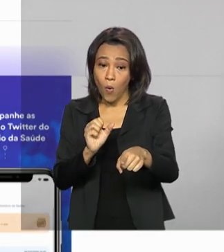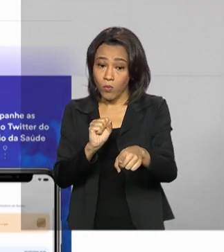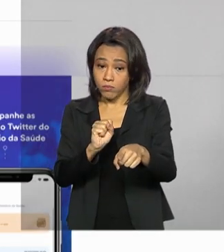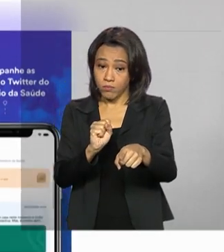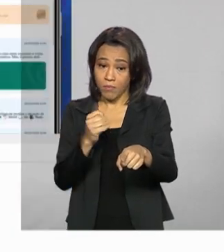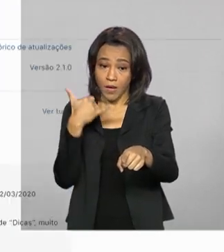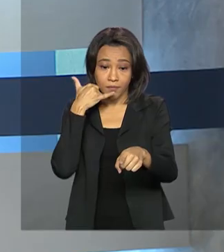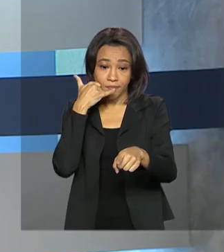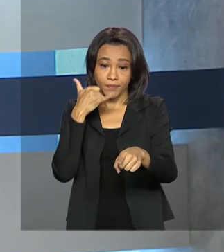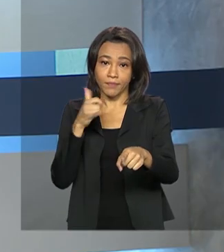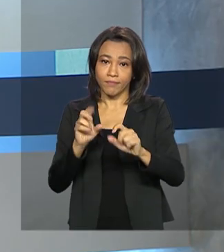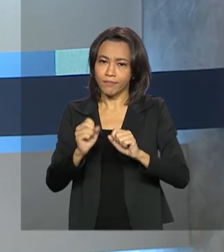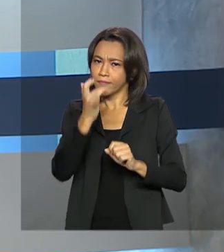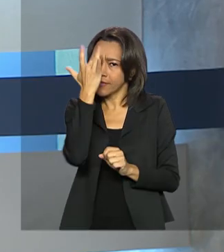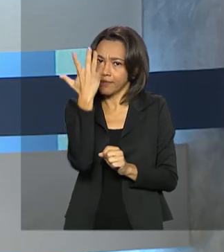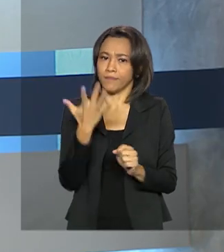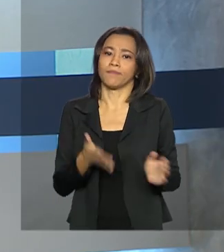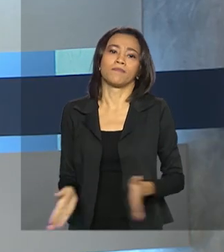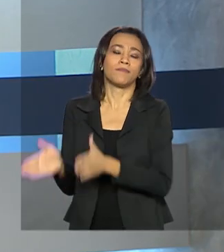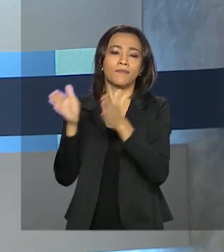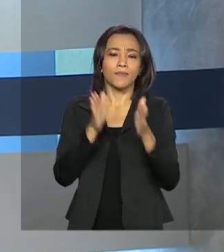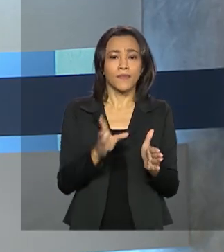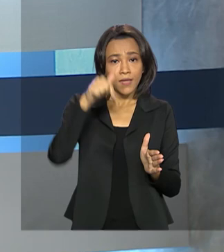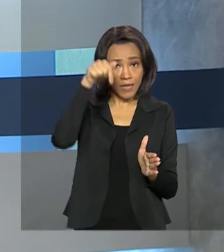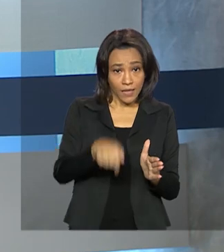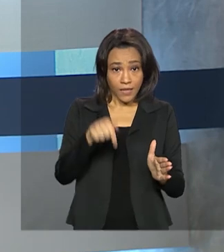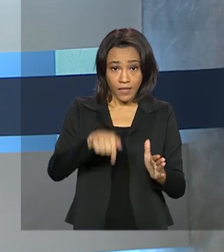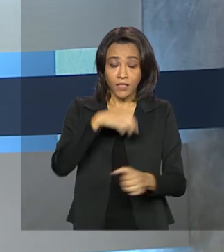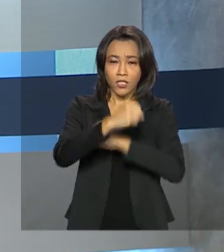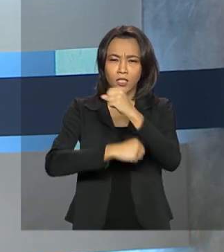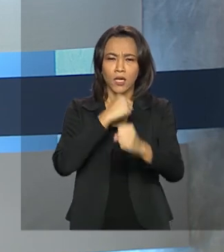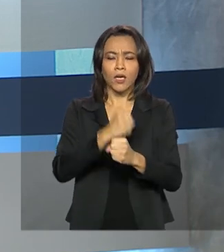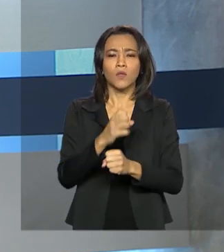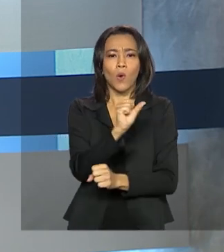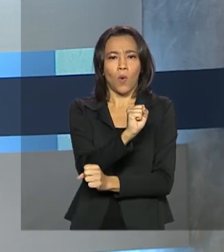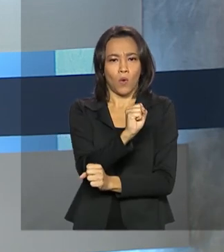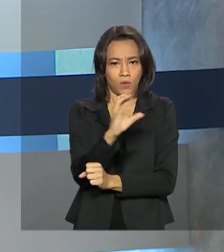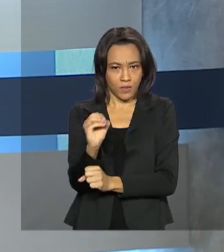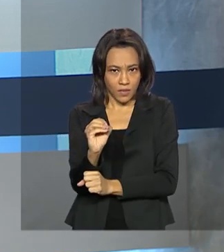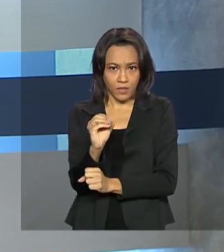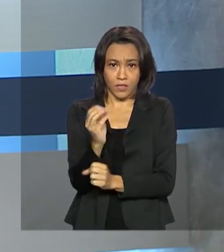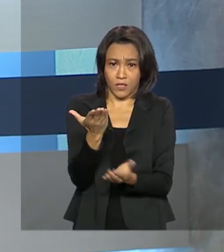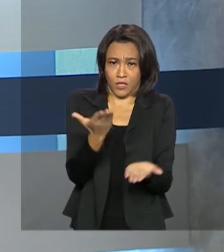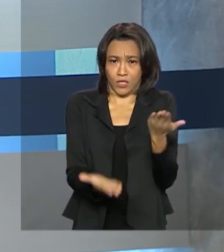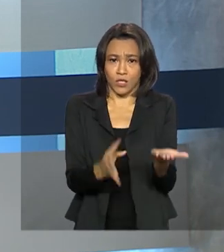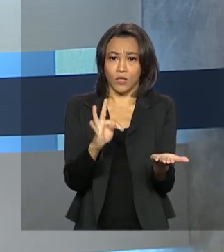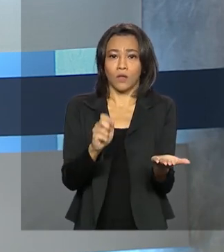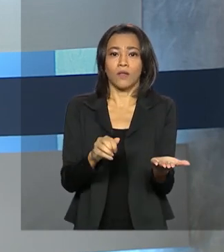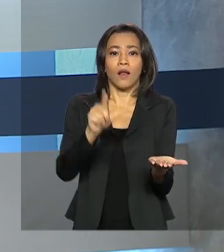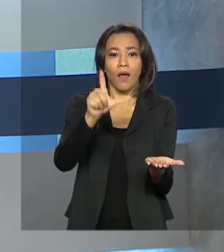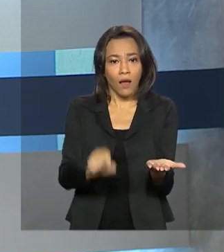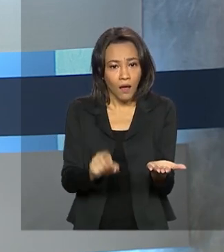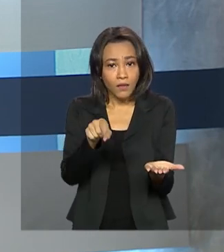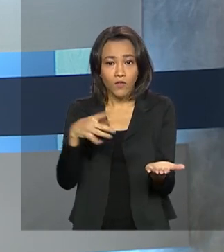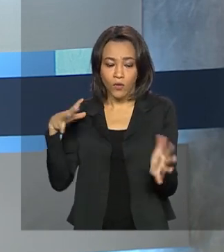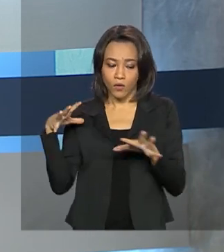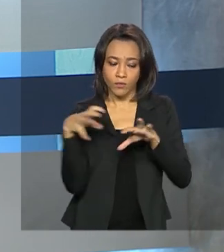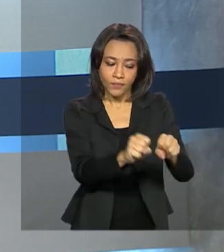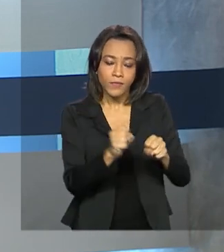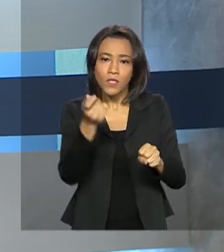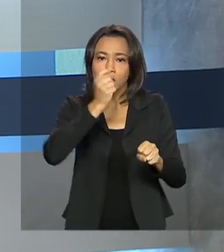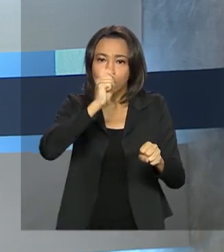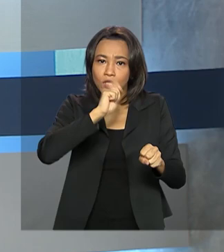para iPhones. Só neste ano, cerca de 800 toneladas de drogas foram apreendidas em portos e aeroportos